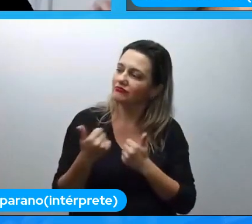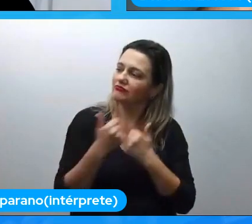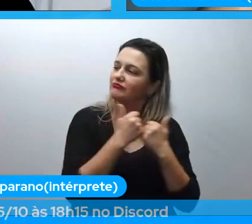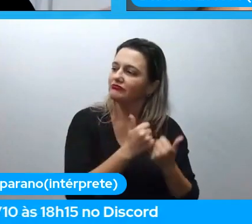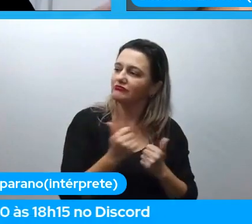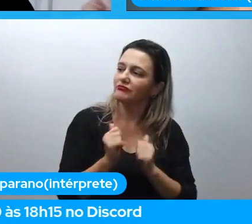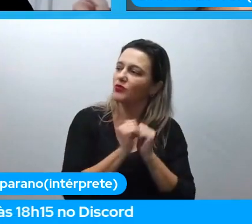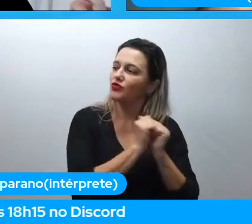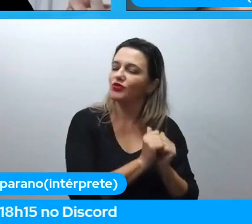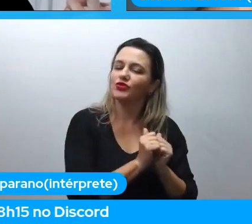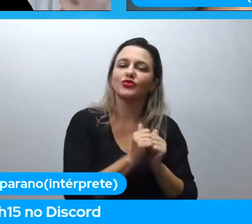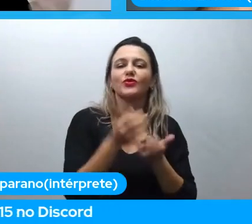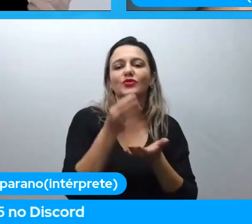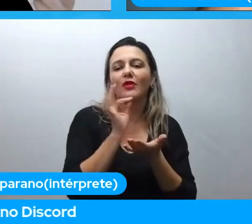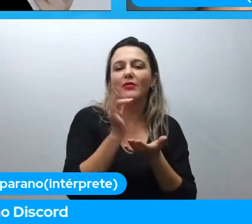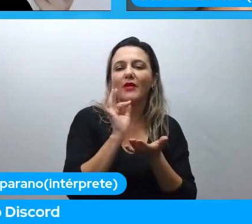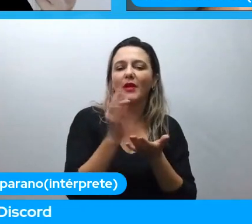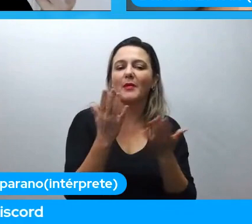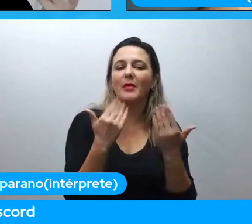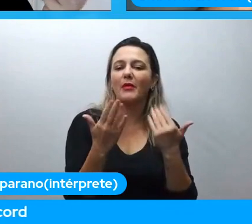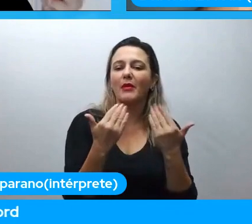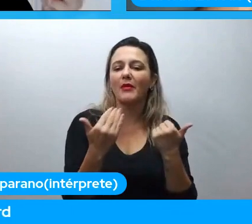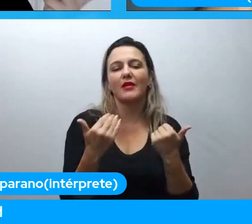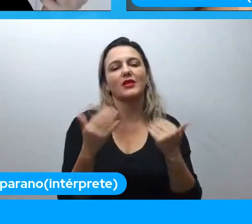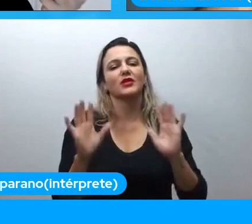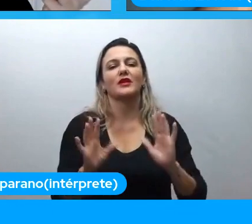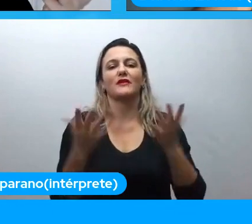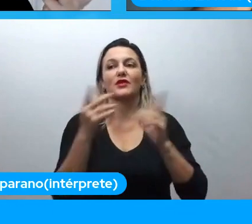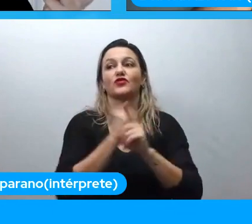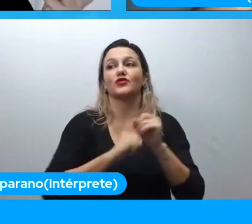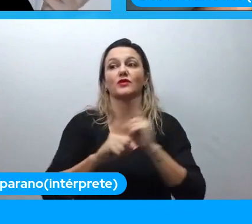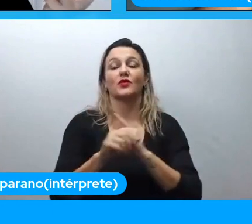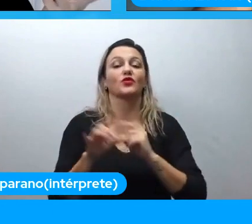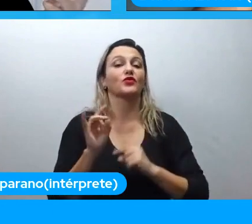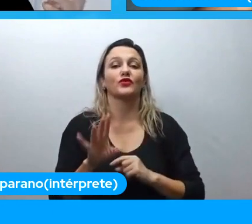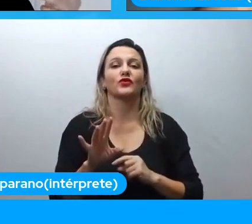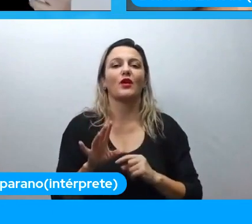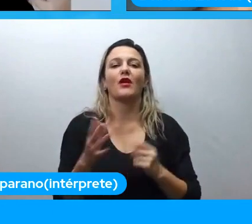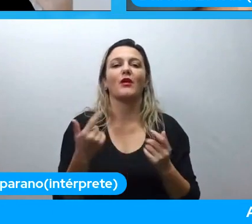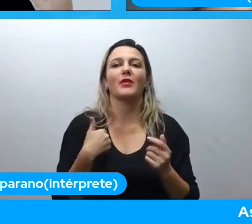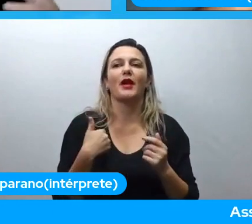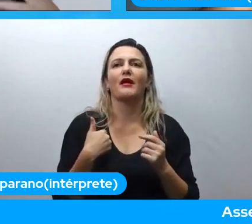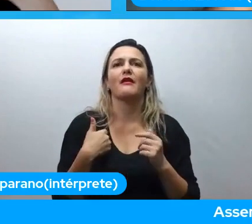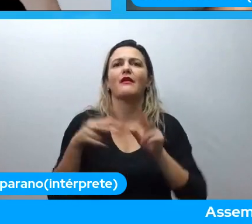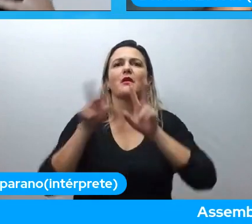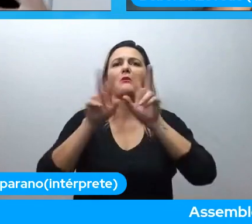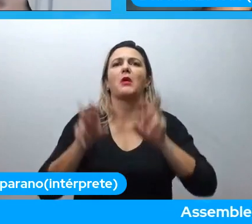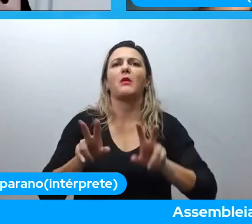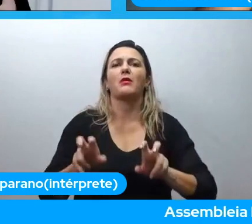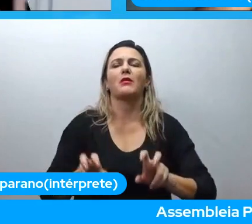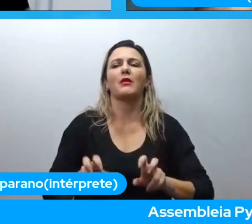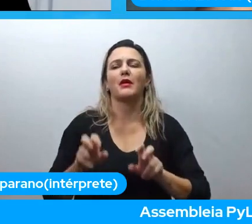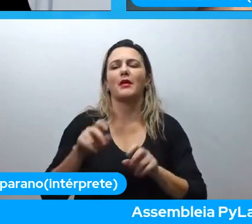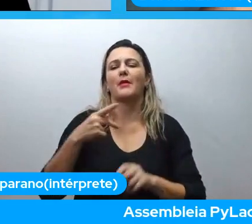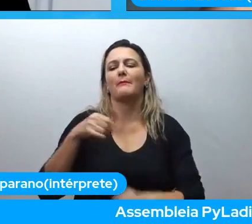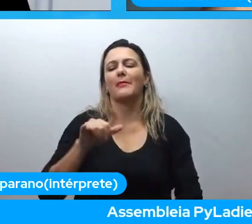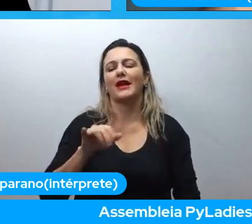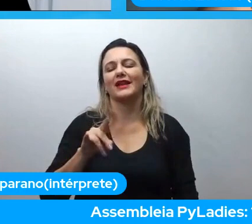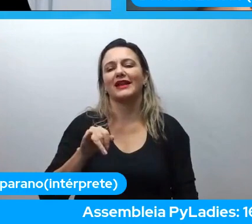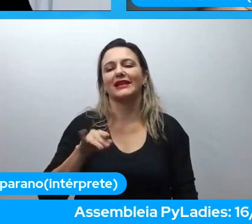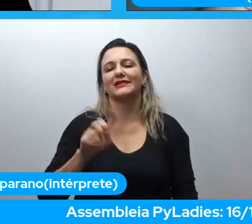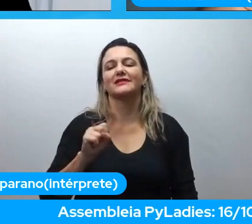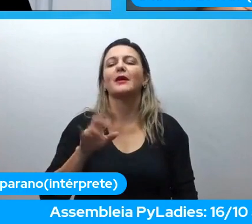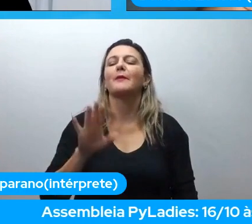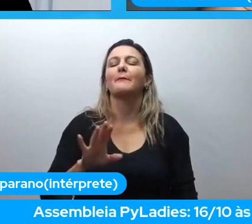não estou falando que vocês precisam de eventos sociais só para ter só para evangelizar do pai de Ed não mas acho que confraternização